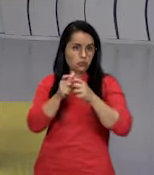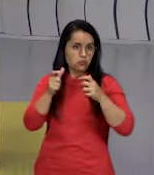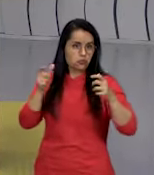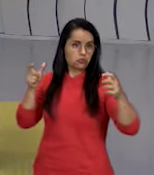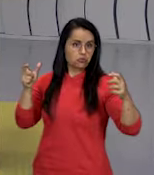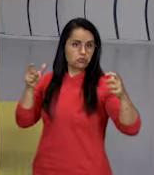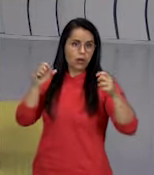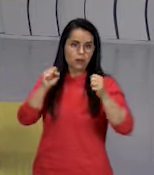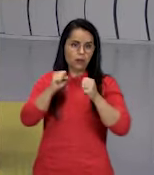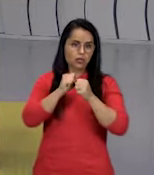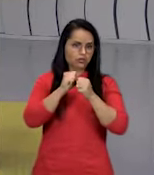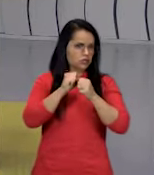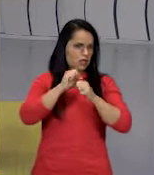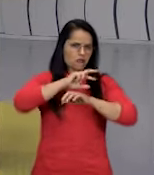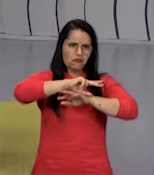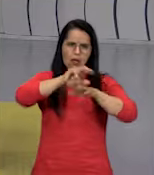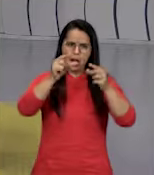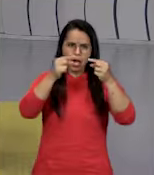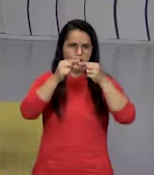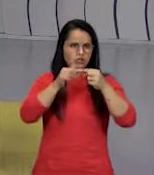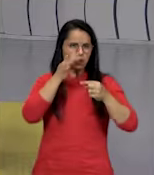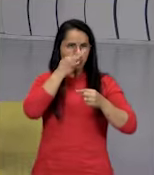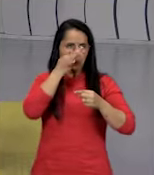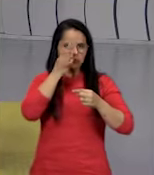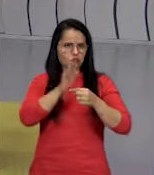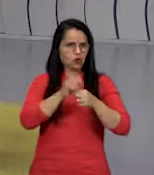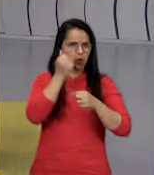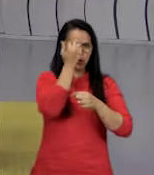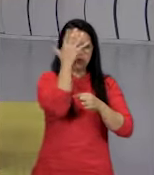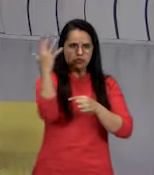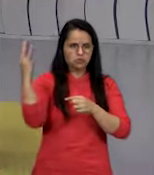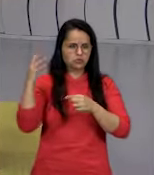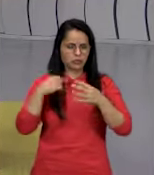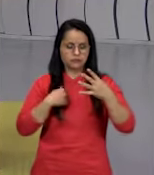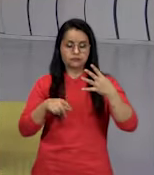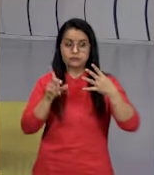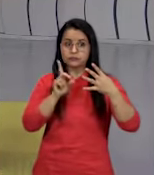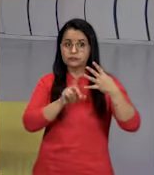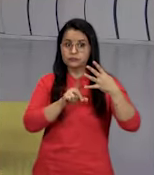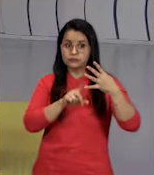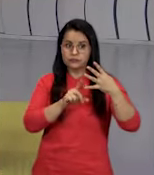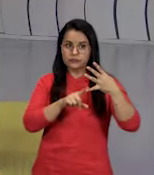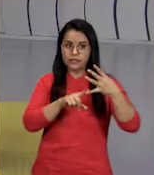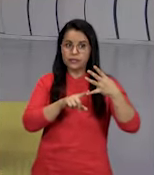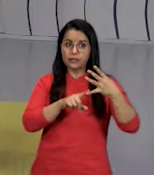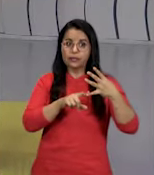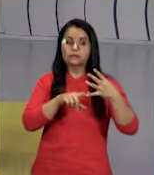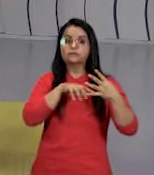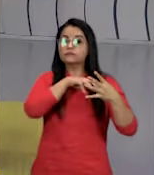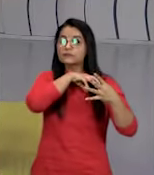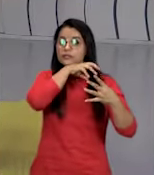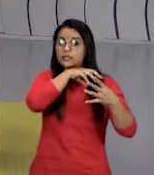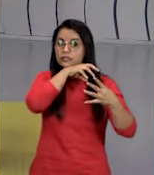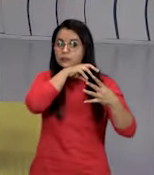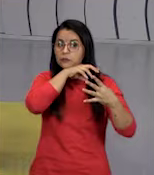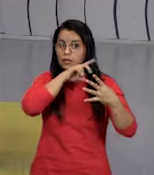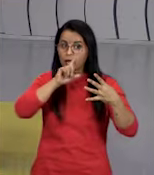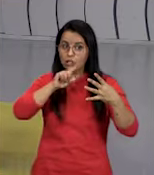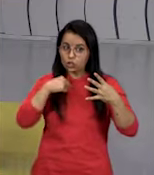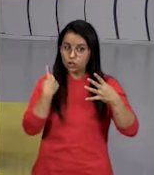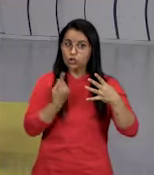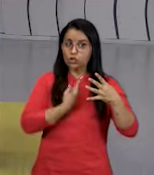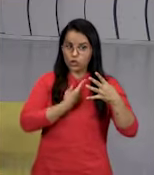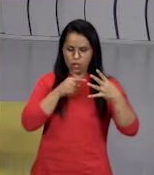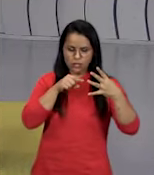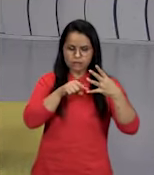A gente pode ter uma samambaia, uma orquídea e muitas outras. E os animais? Nós estamos